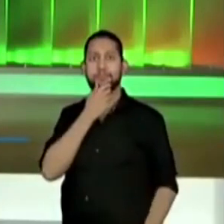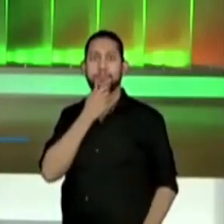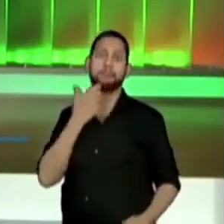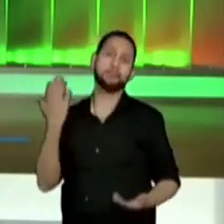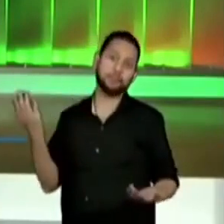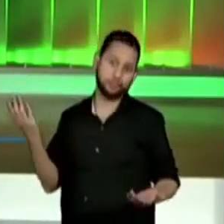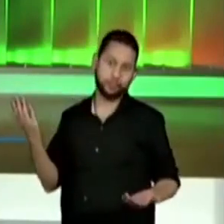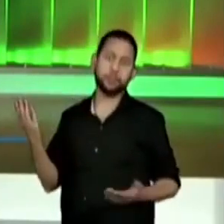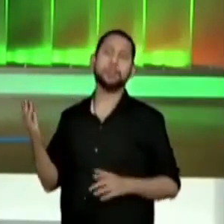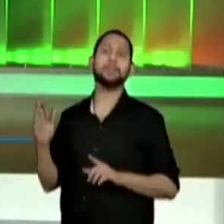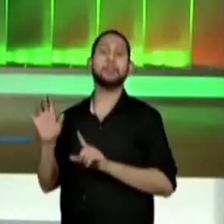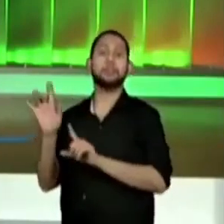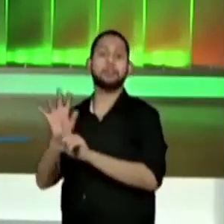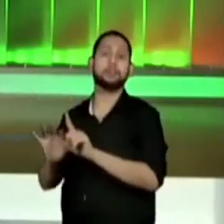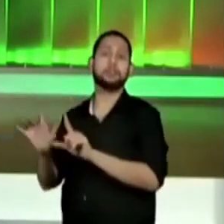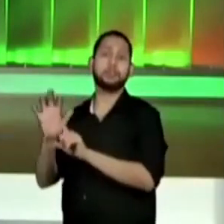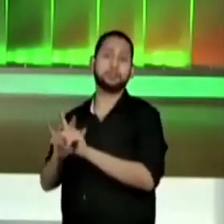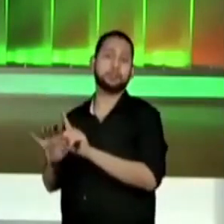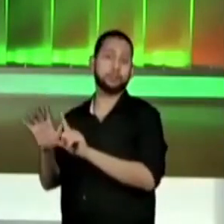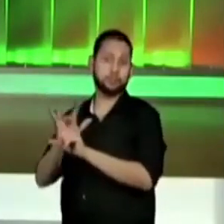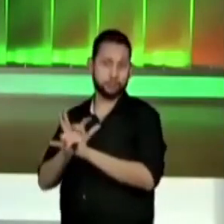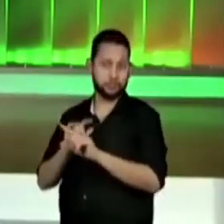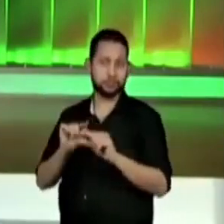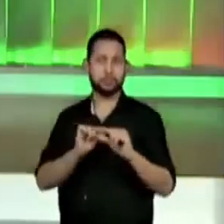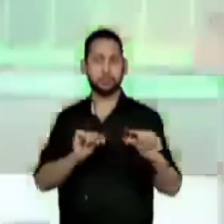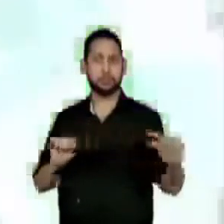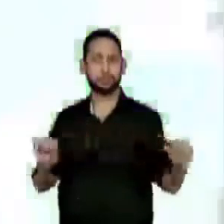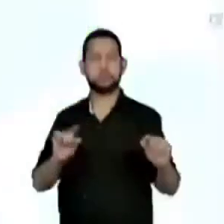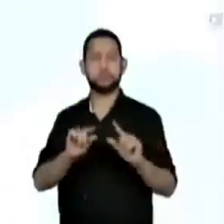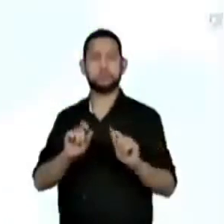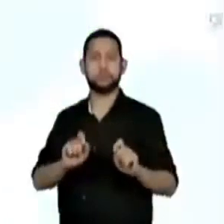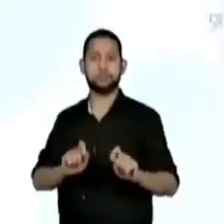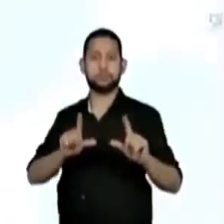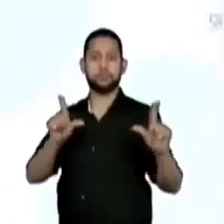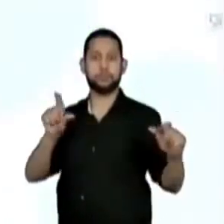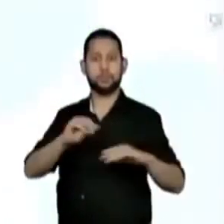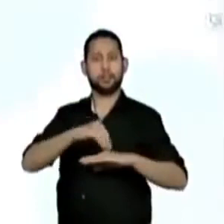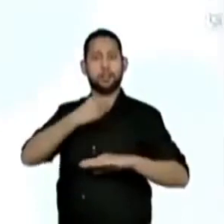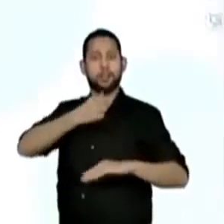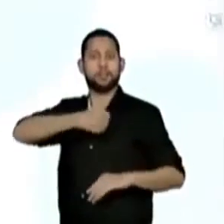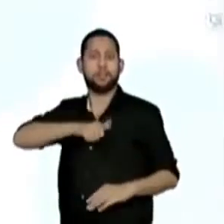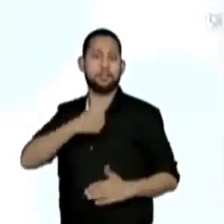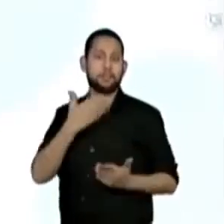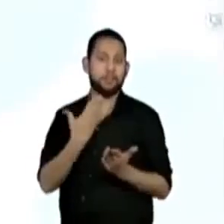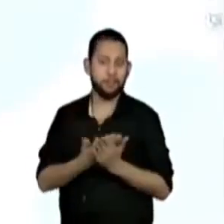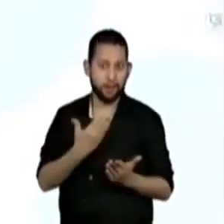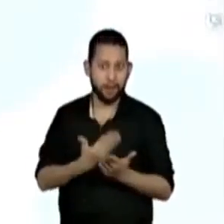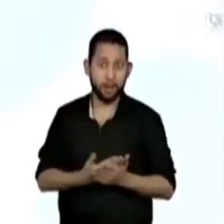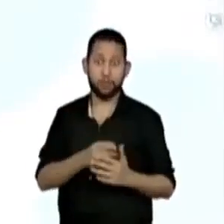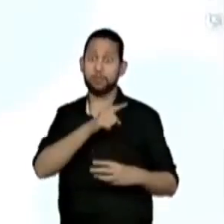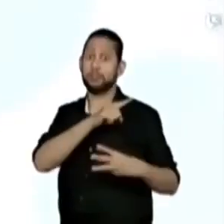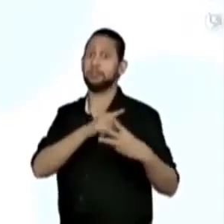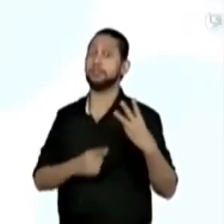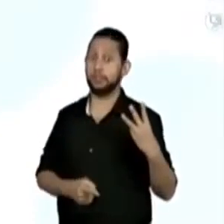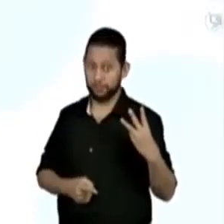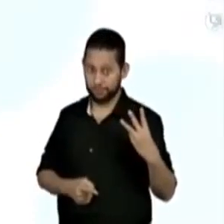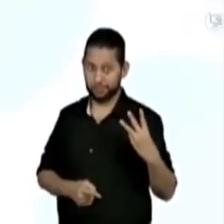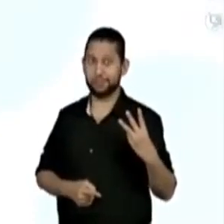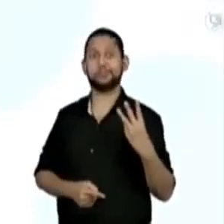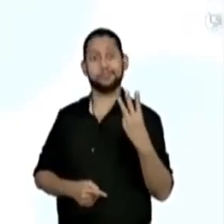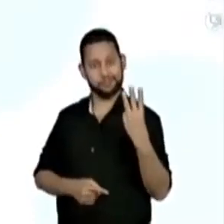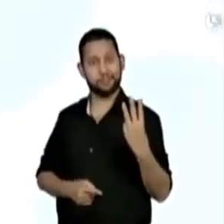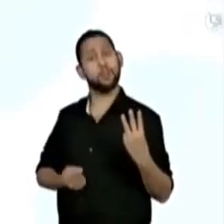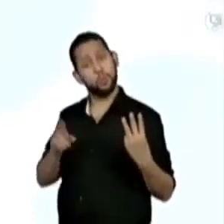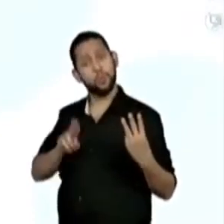não podia ser diferente. A gente tem o quê? Telinha de avaliação. Você pode avaliar as nossas três aulas de hoje